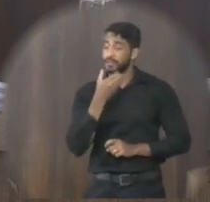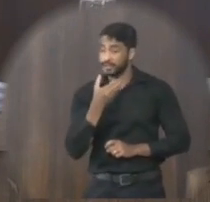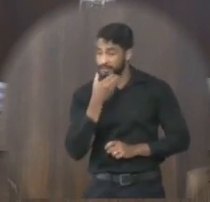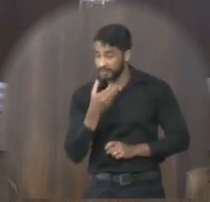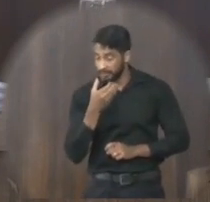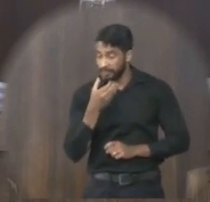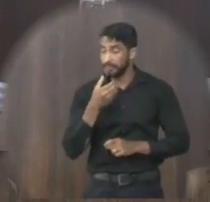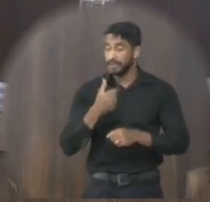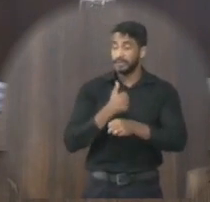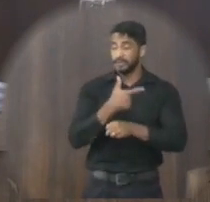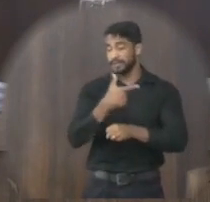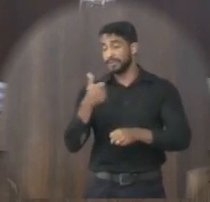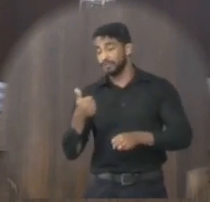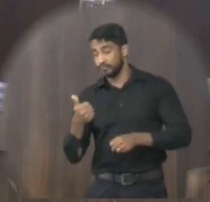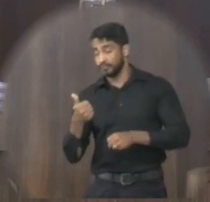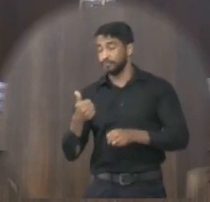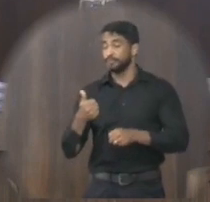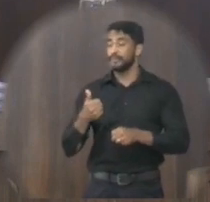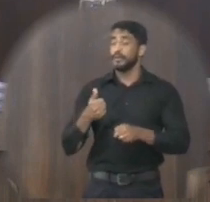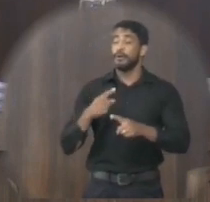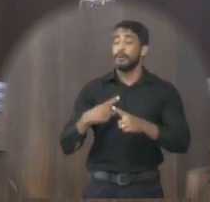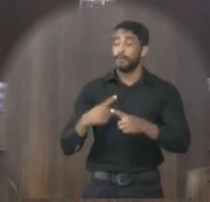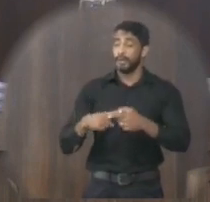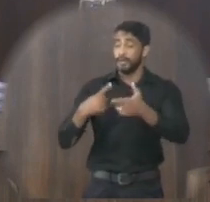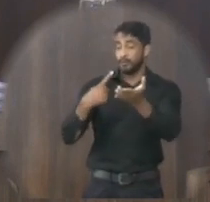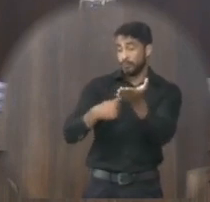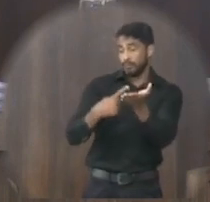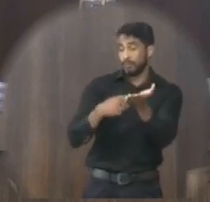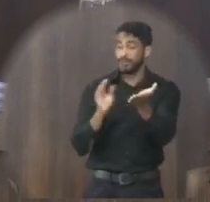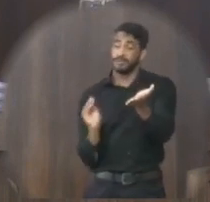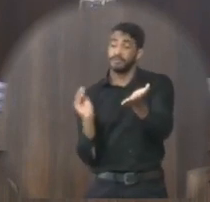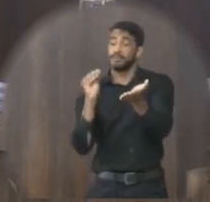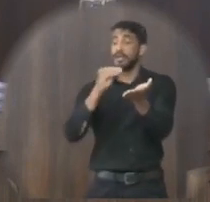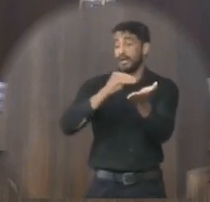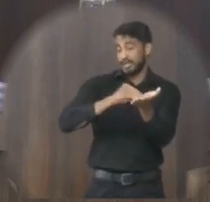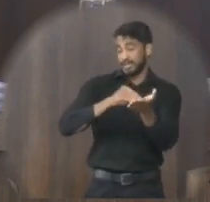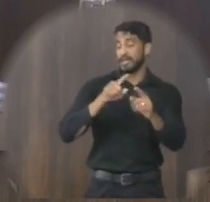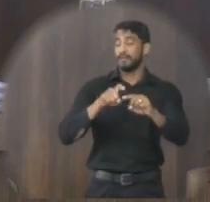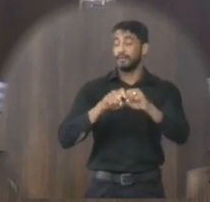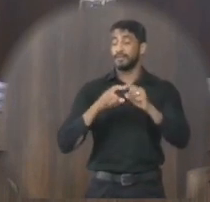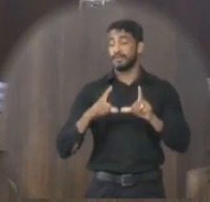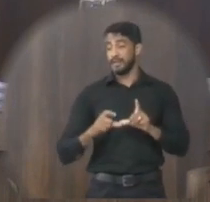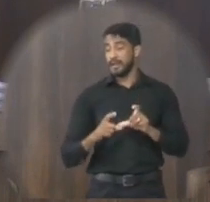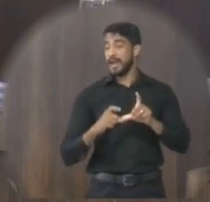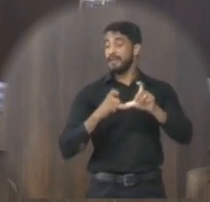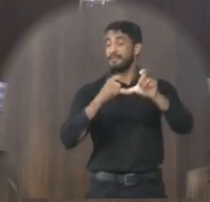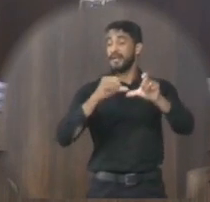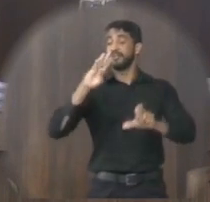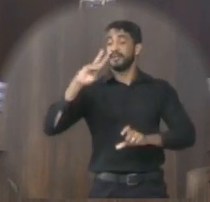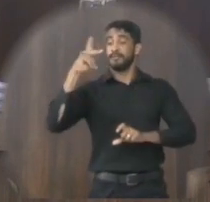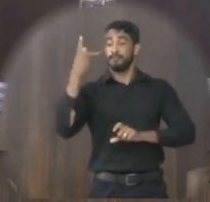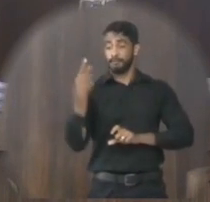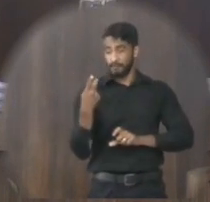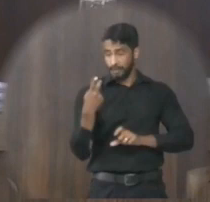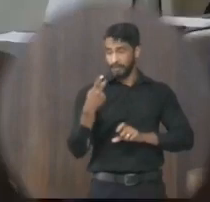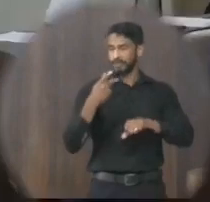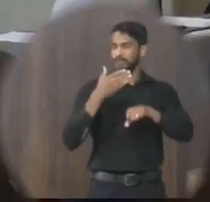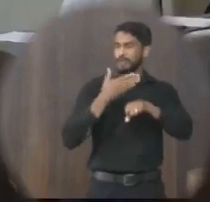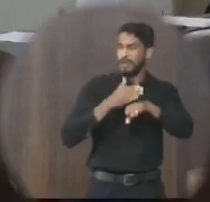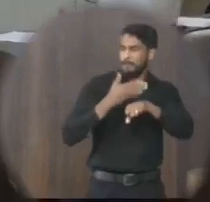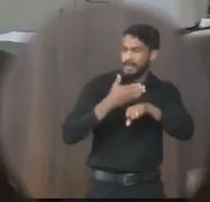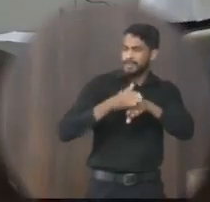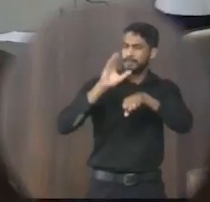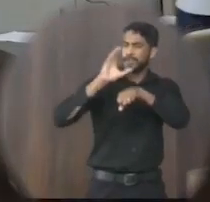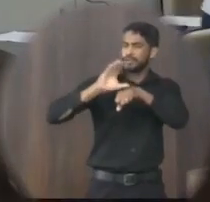dezembro de 2021 Segunda-feira Em razão de compromisso agendado Pois estarei em viagem A Belo Horizonte Participando de um